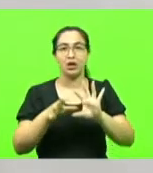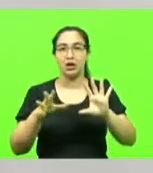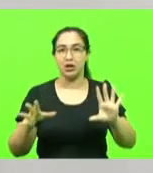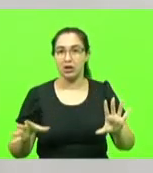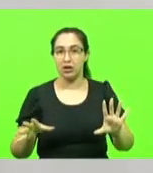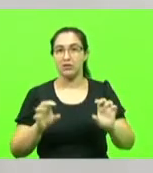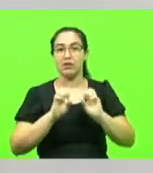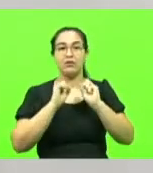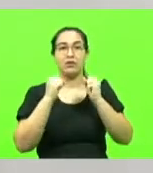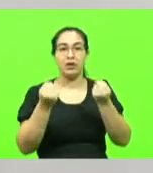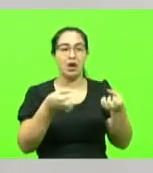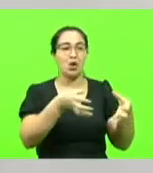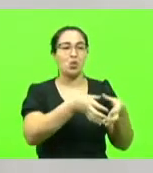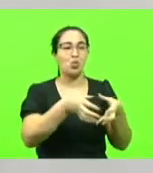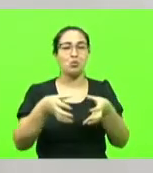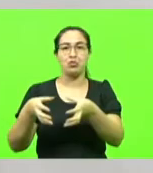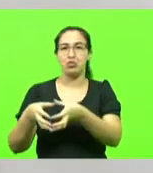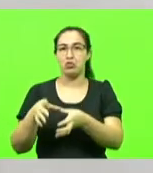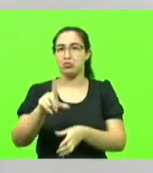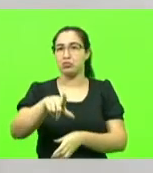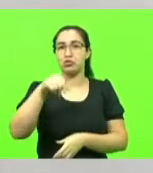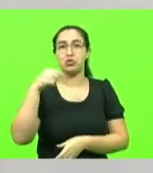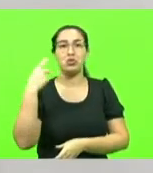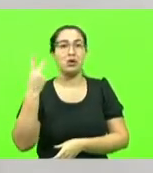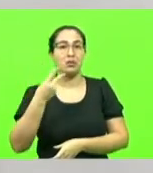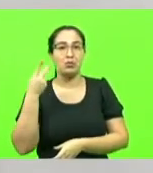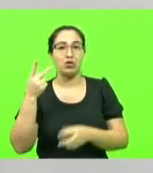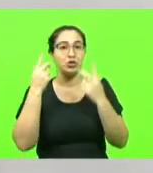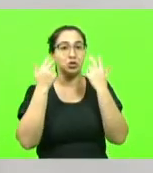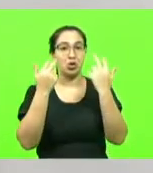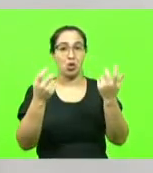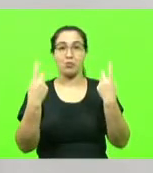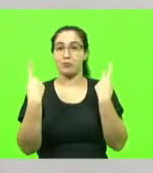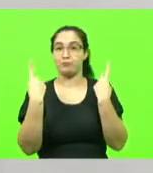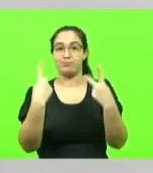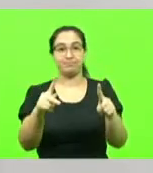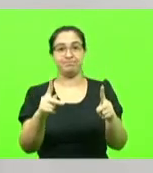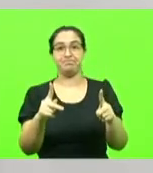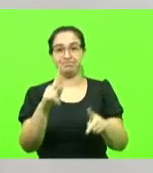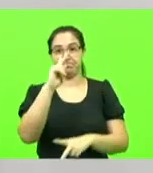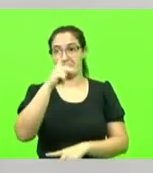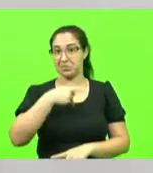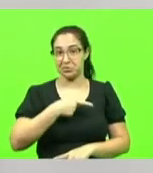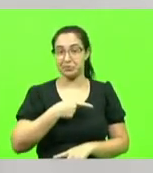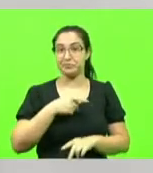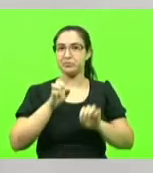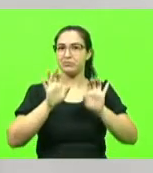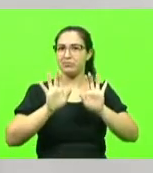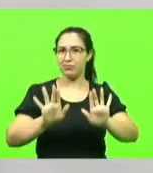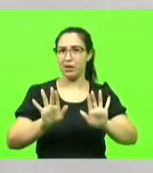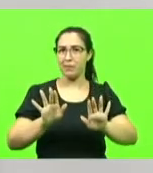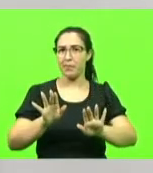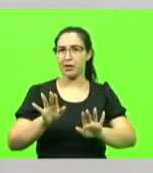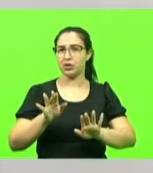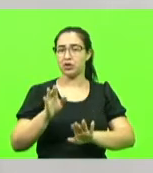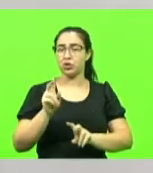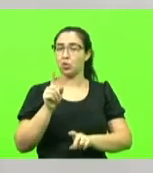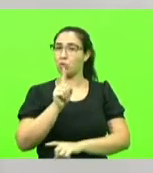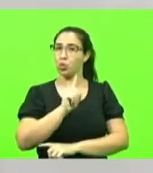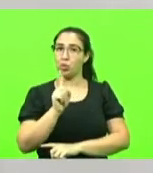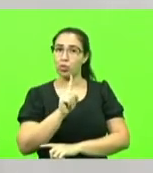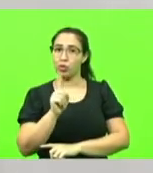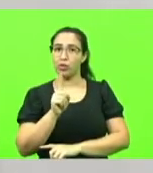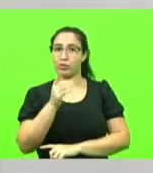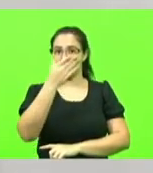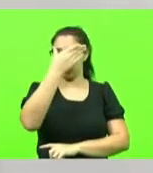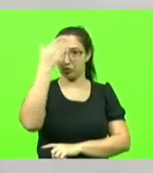quiser, é uma escolha política sua. Você pode escolher lado A ou lado B, mas você não pode esquecer do lado SC.